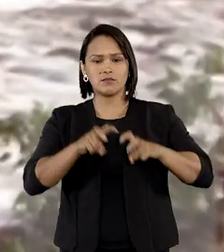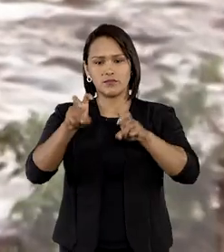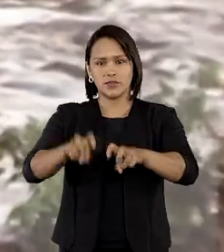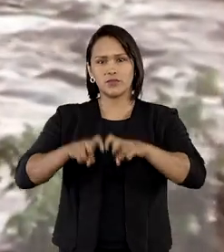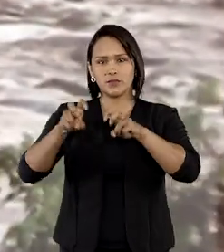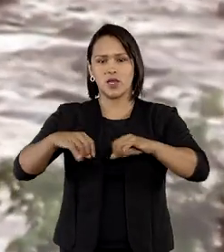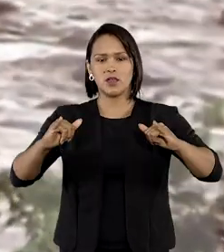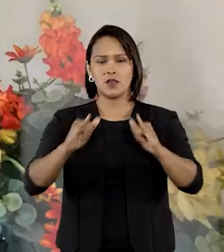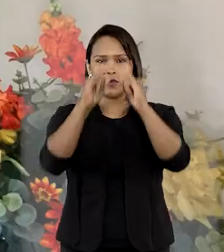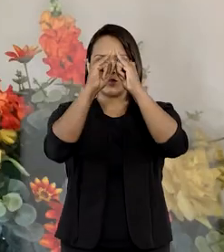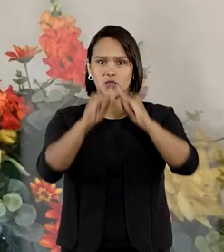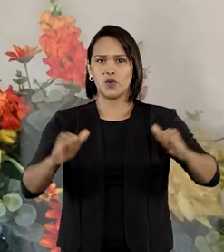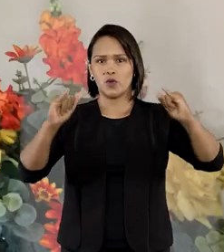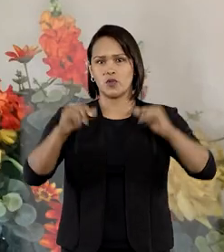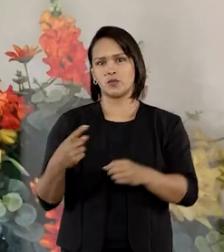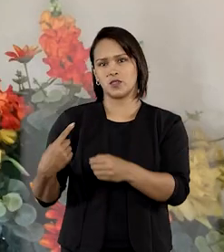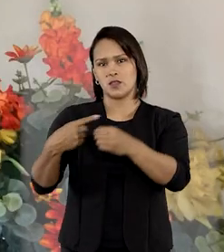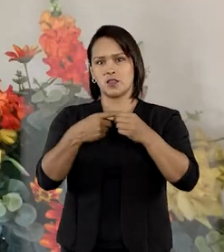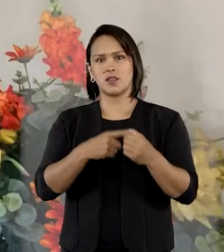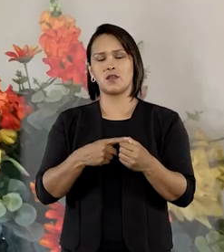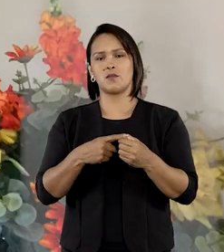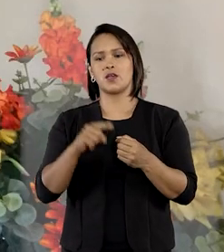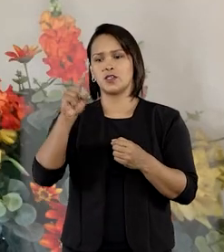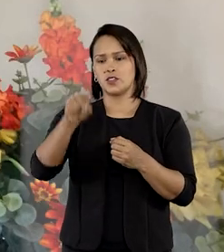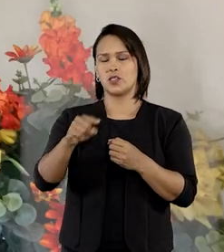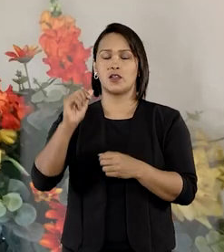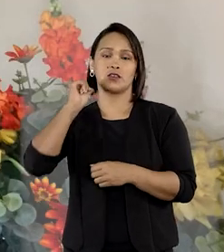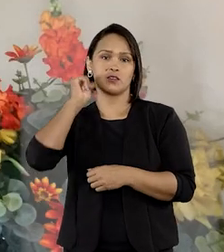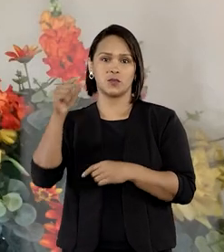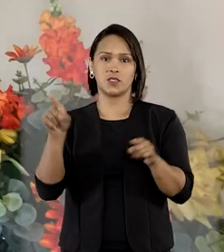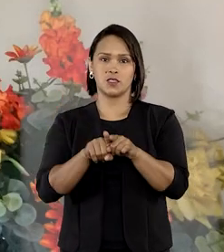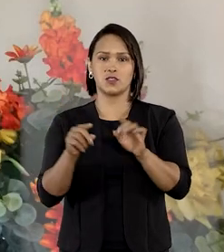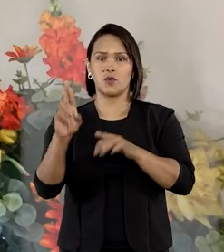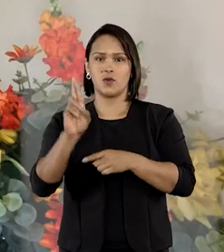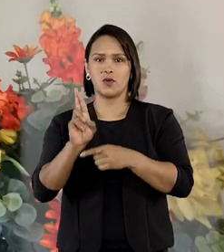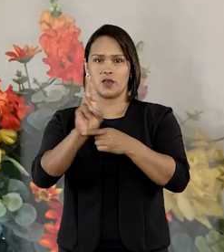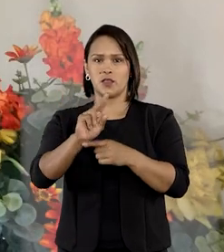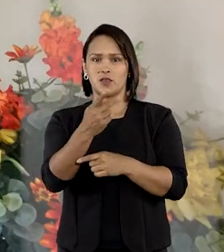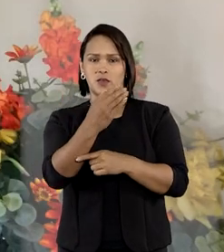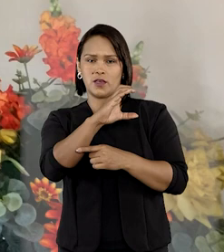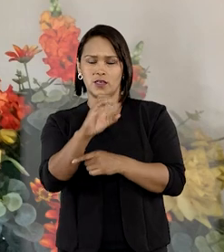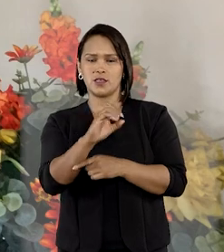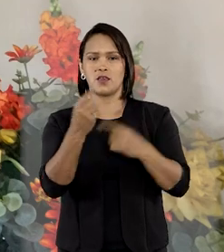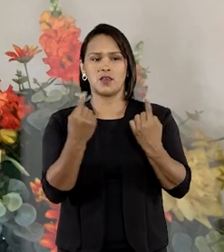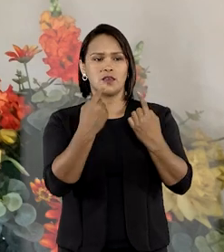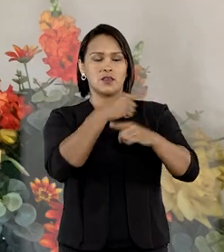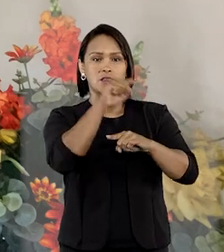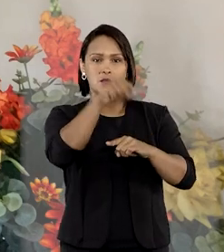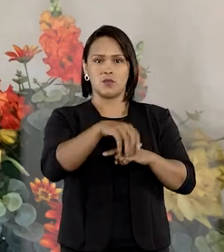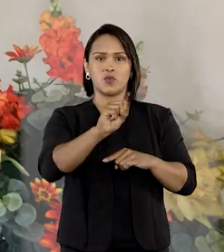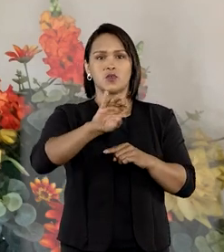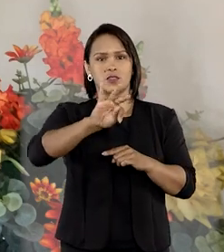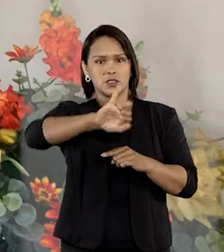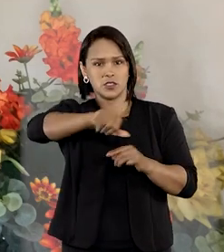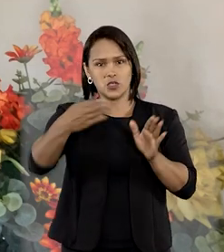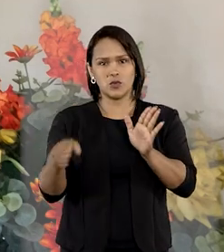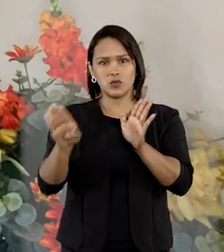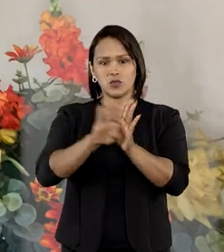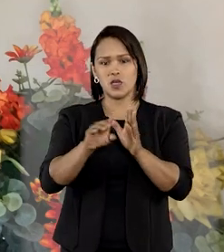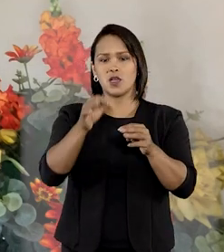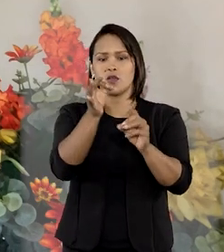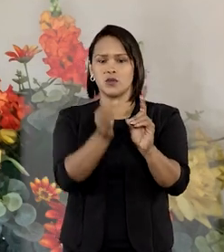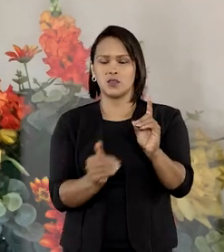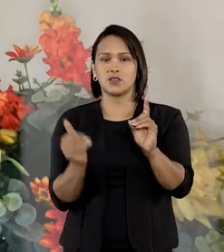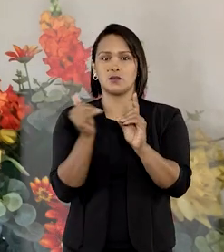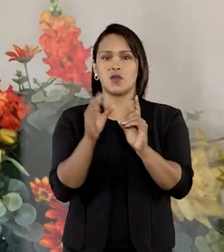Córrego do Feijão. O relator do recurso em habeas corpus interposto no STJ, o desembargador convocado Olindo Menezes,